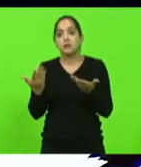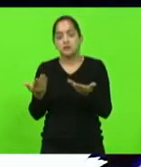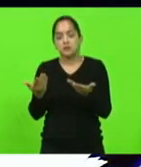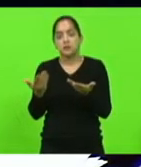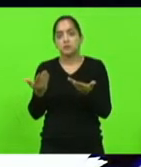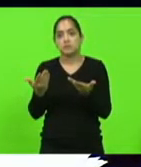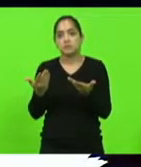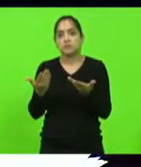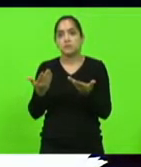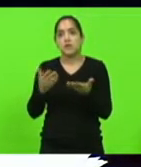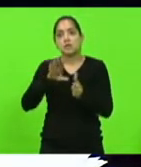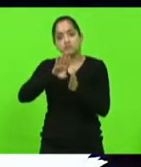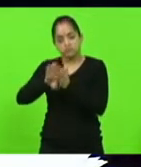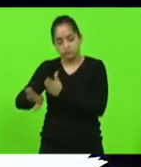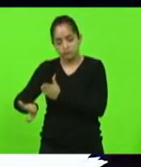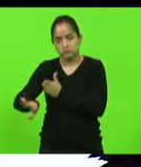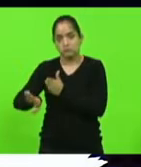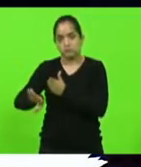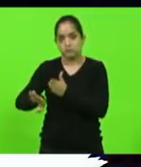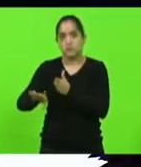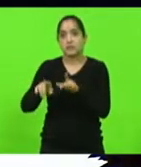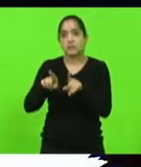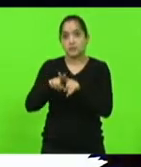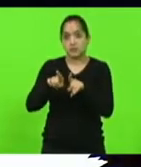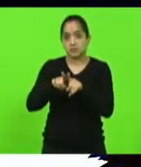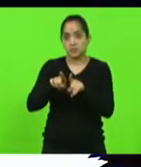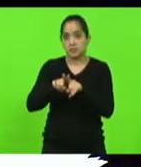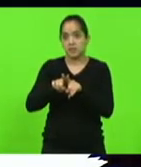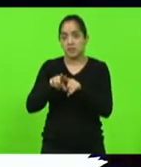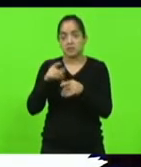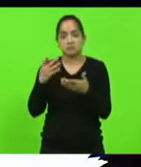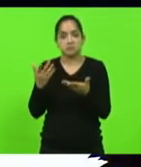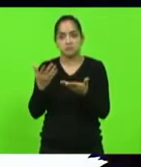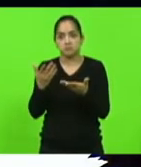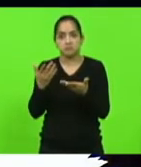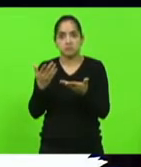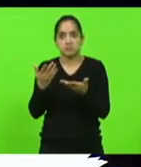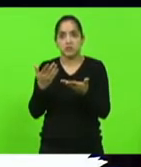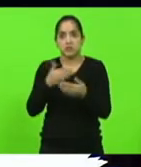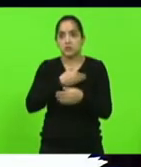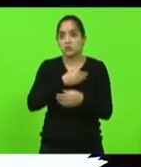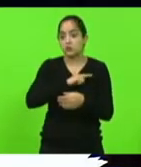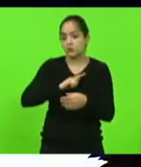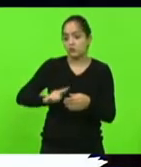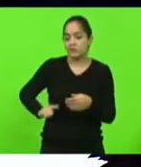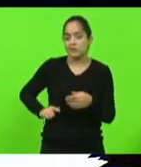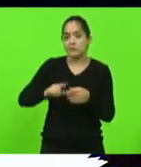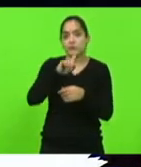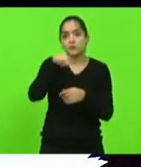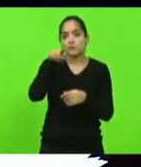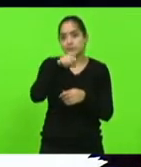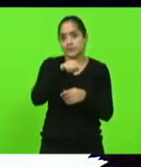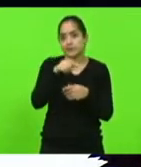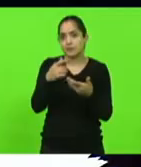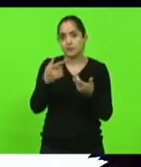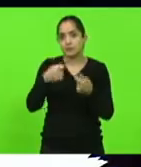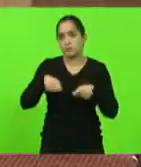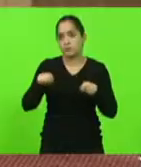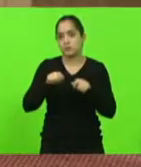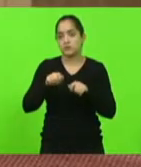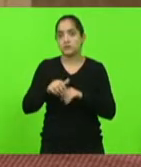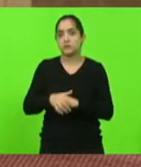nós derrubarmos esse veto e eu também não vejo razão do governador ter vetado essa matéria. Obrigado. Pela ordem, presidente.